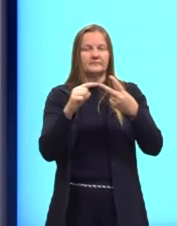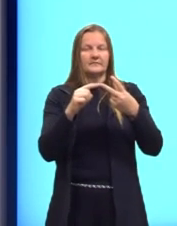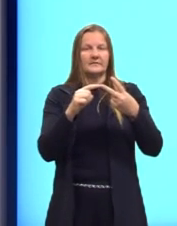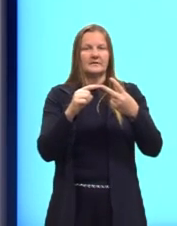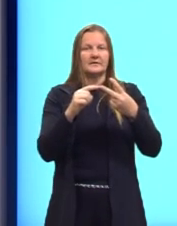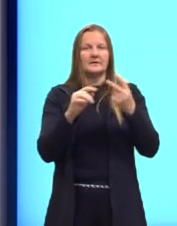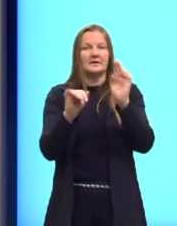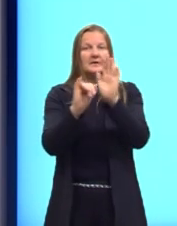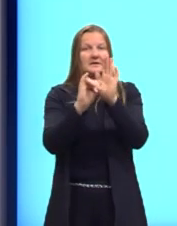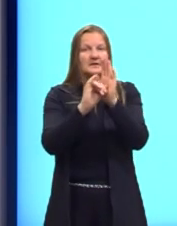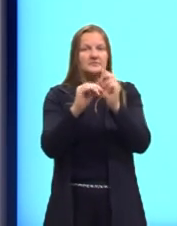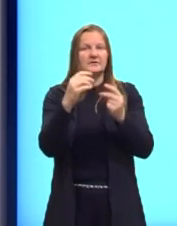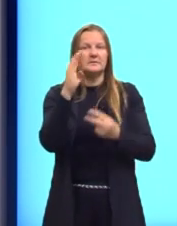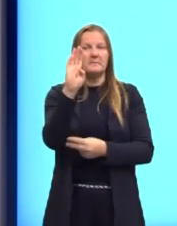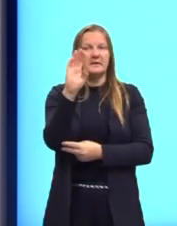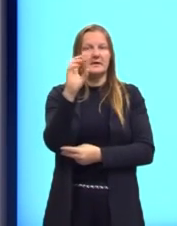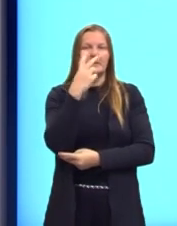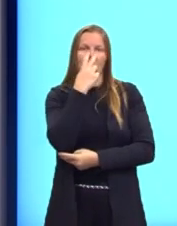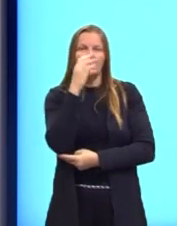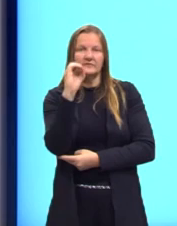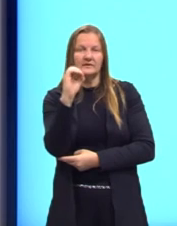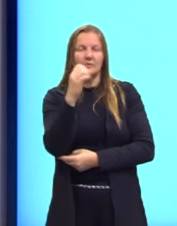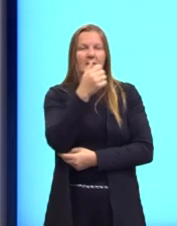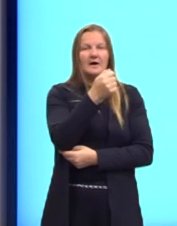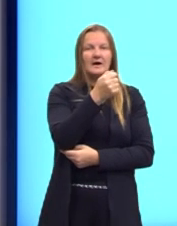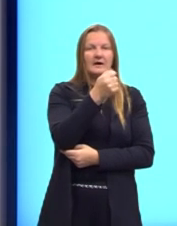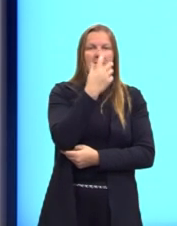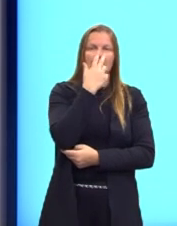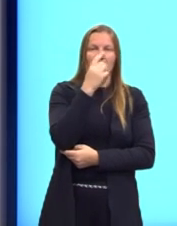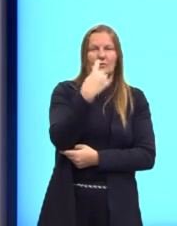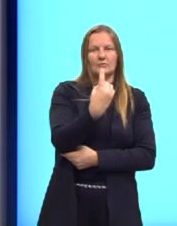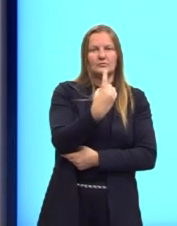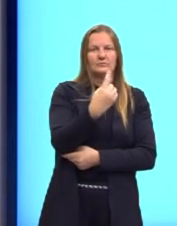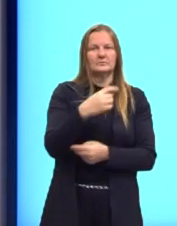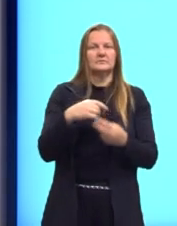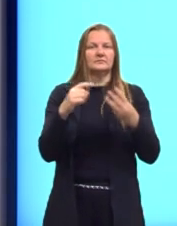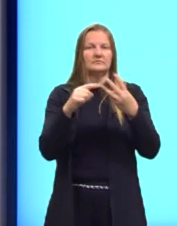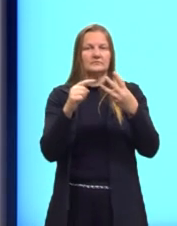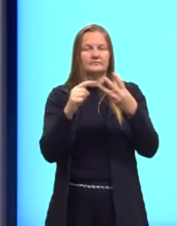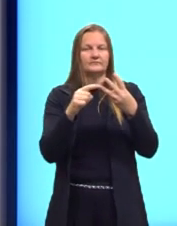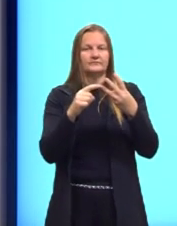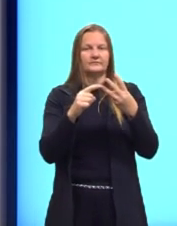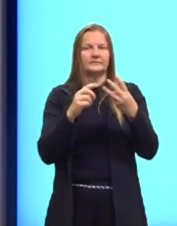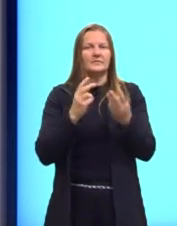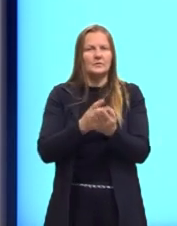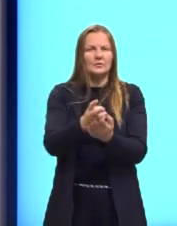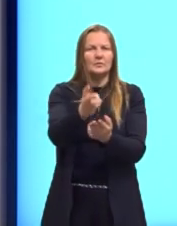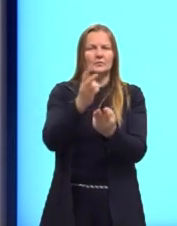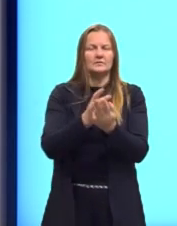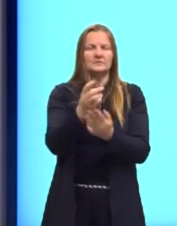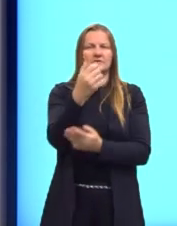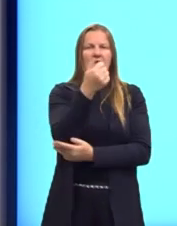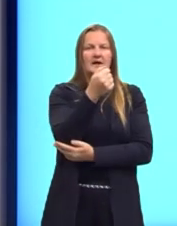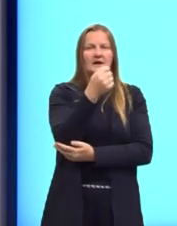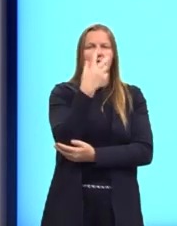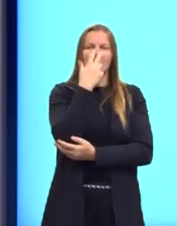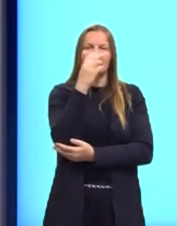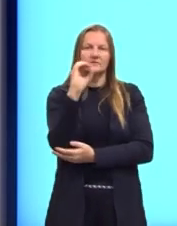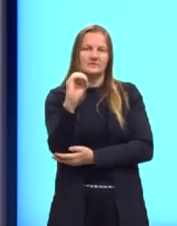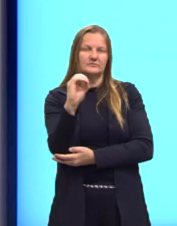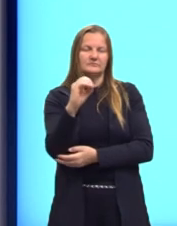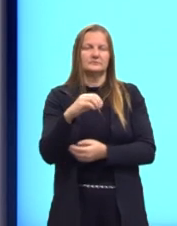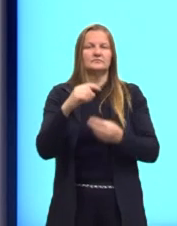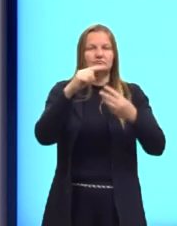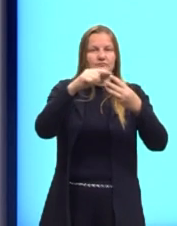Função identidade, o B é igual a zero e o A é igual a 1. E a função constante, quando o A é igual a zero.